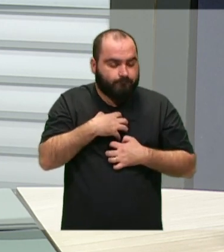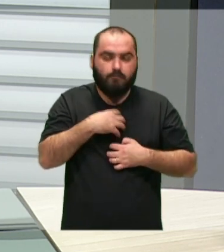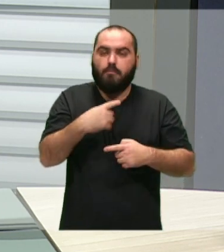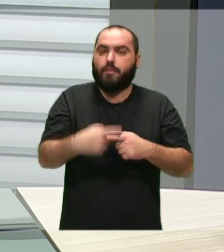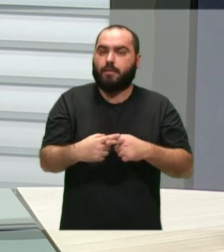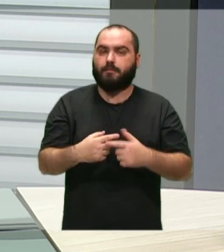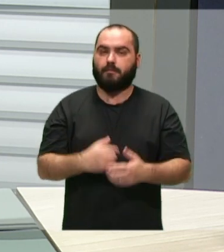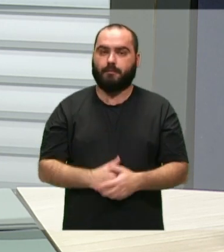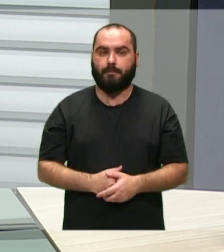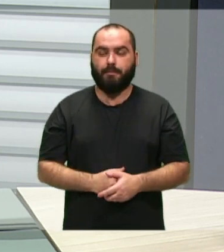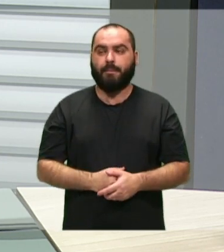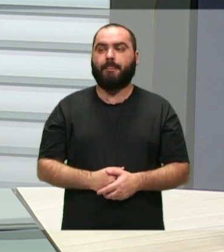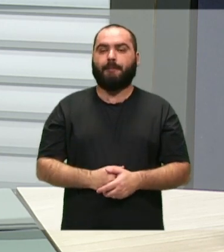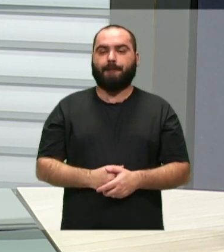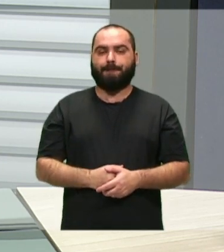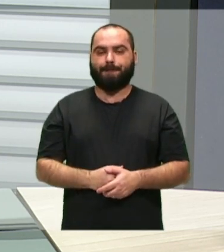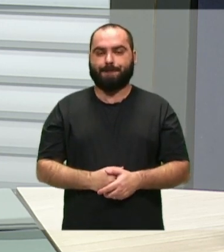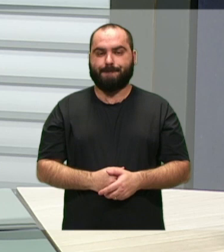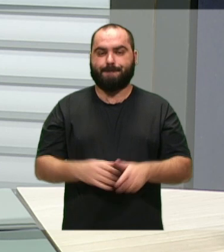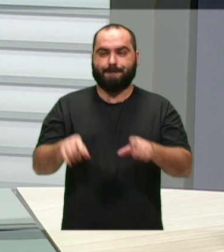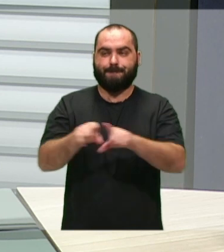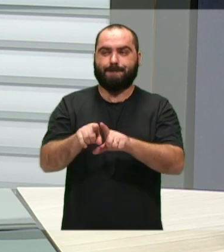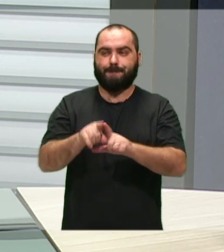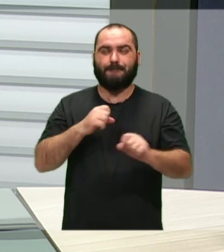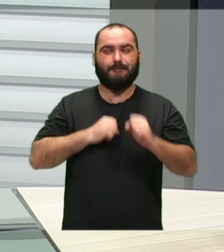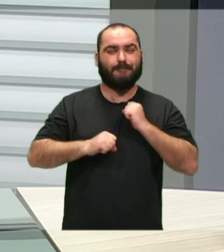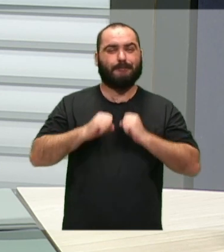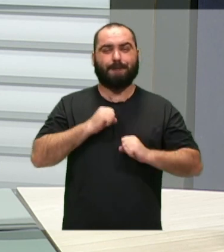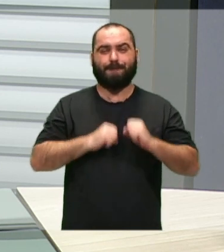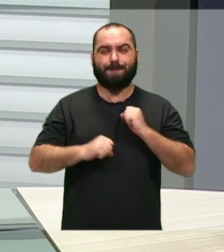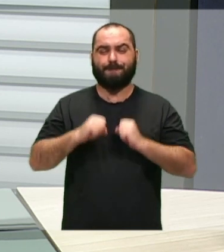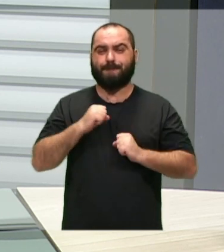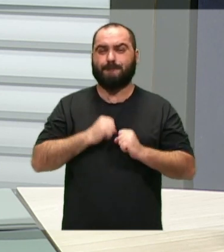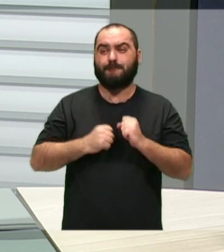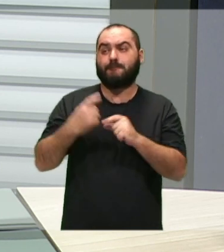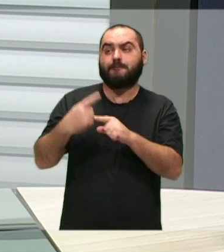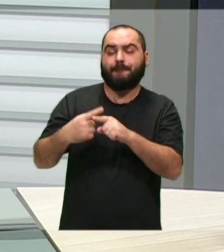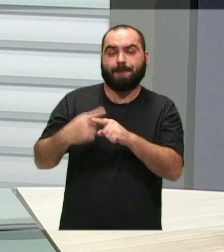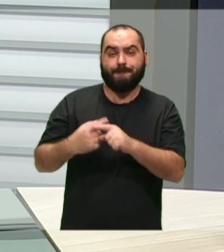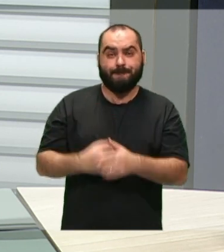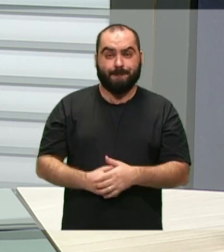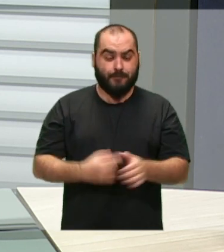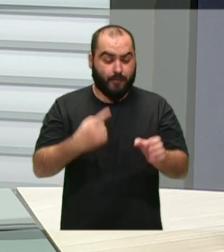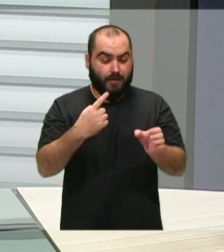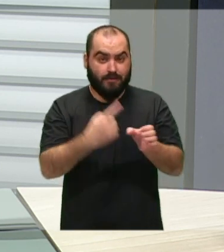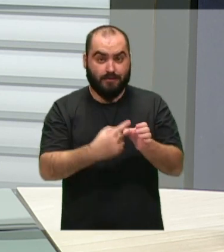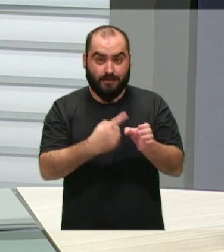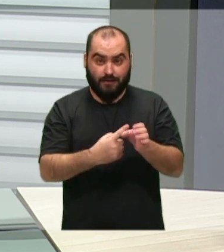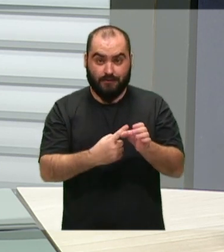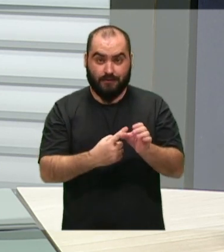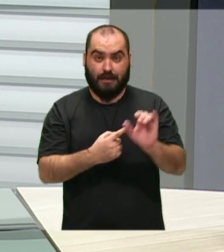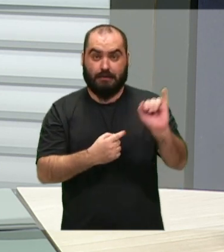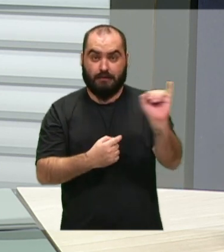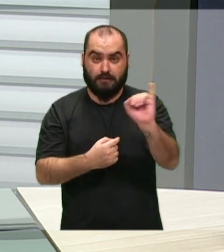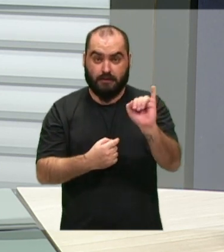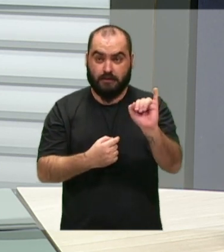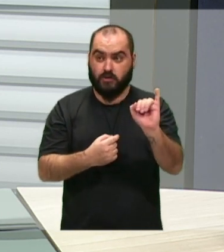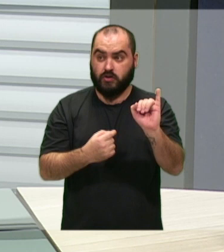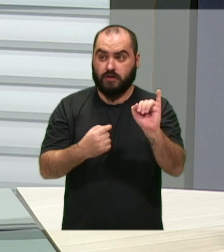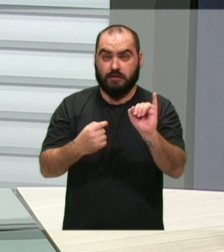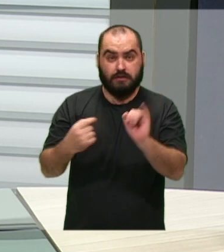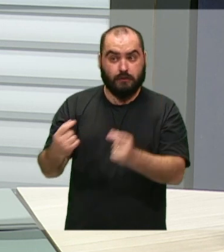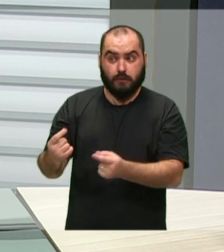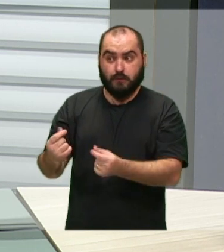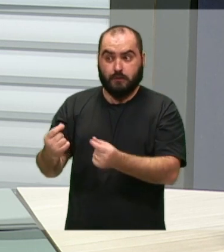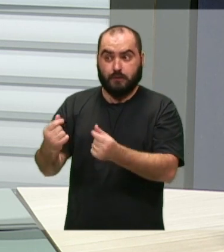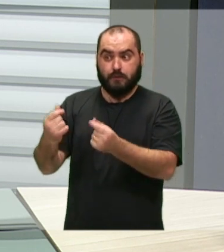e também com um pouco de angústia, como que uma cidade do tamanho de Itajaí, com as riquezas que todo mundo sabe que Itajaí tem,